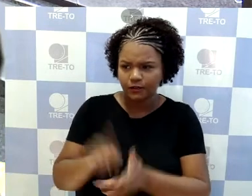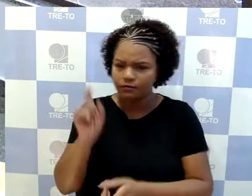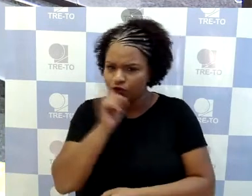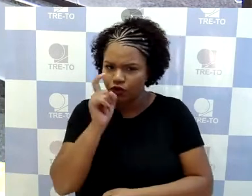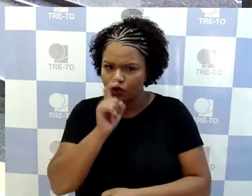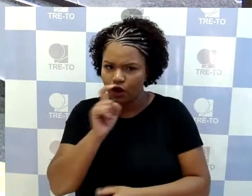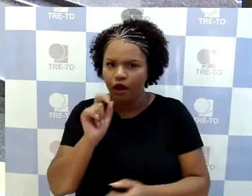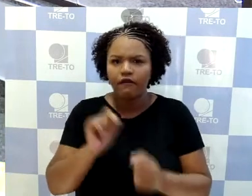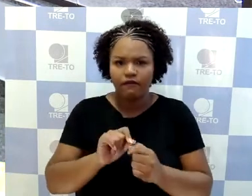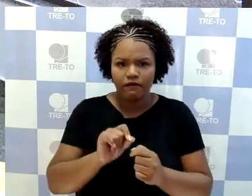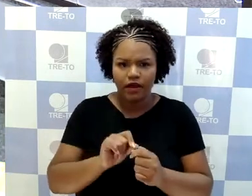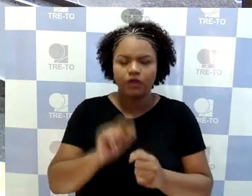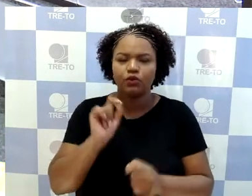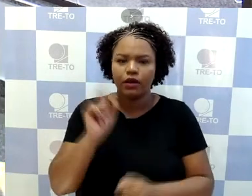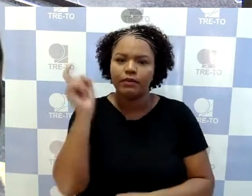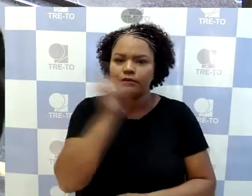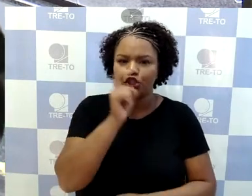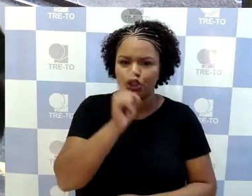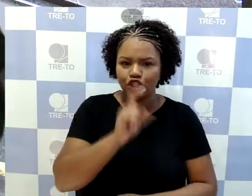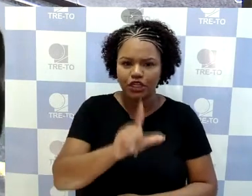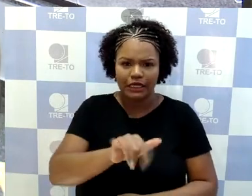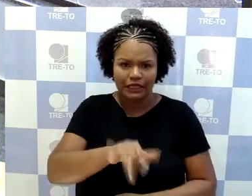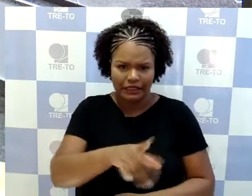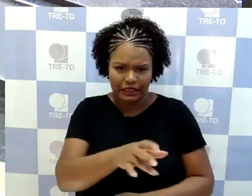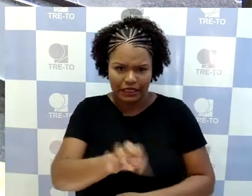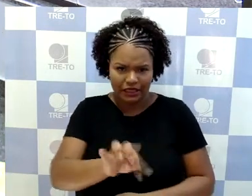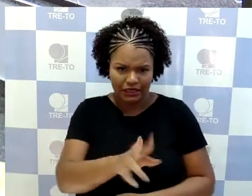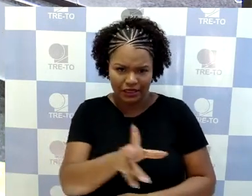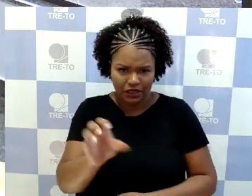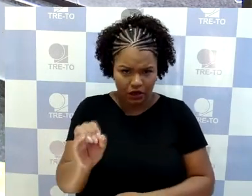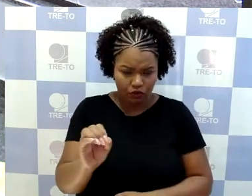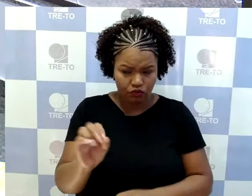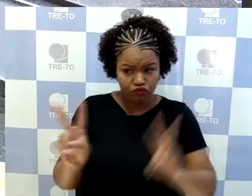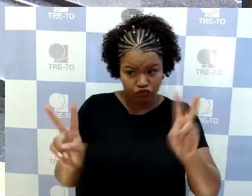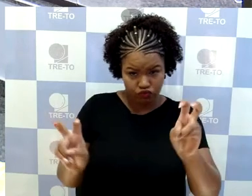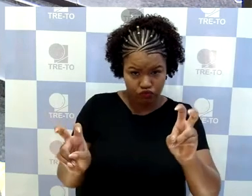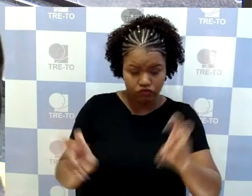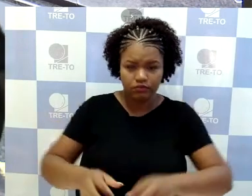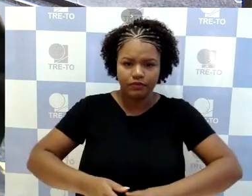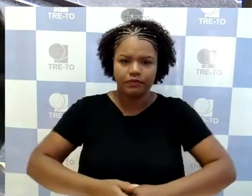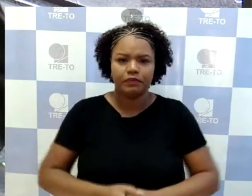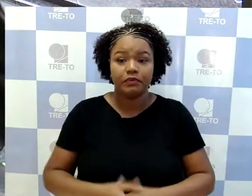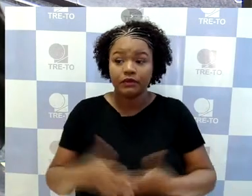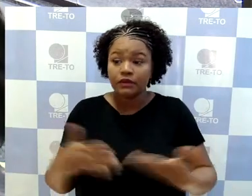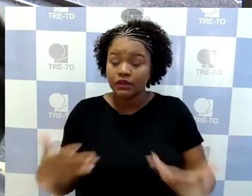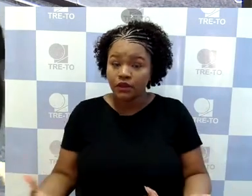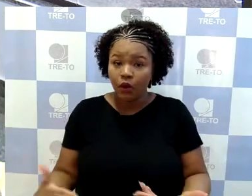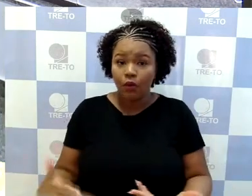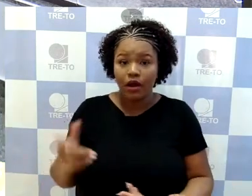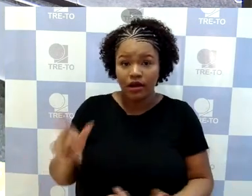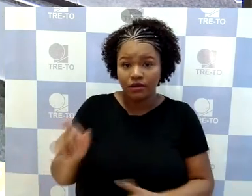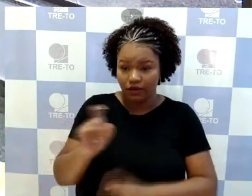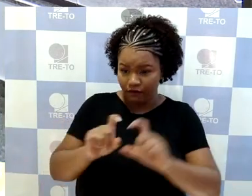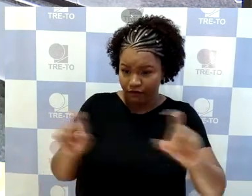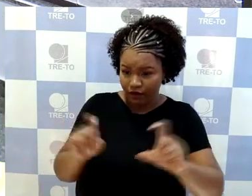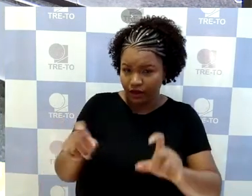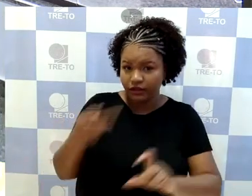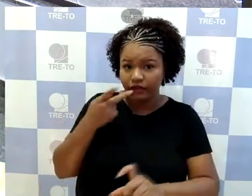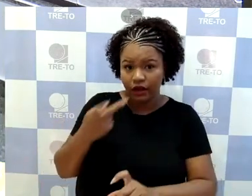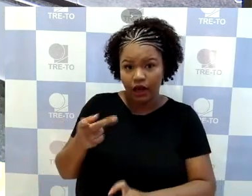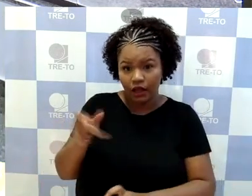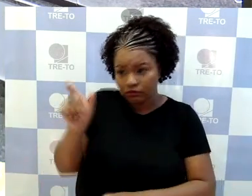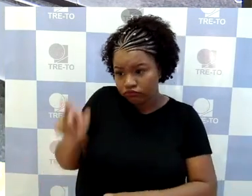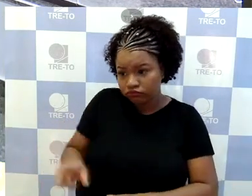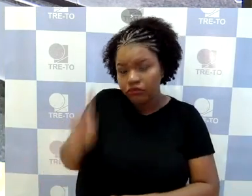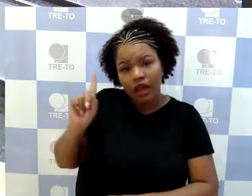isso que foi trazido pelo Hora Recorrente não se trata de nada mais, nada menos do que a própria verdade, tendo em vista que, na